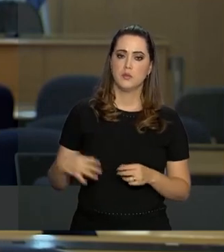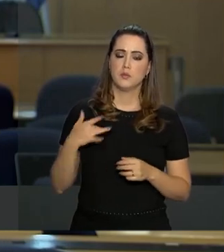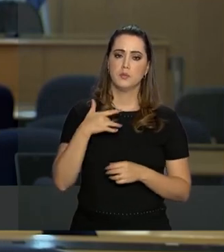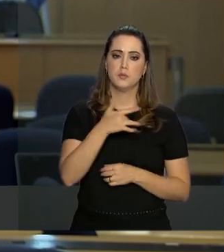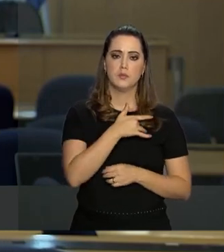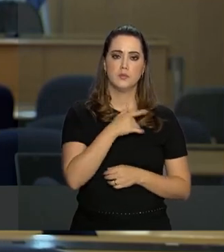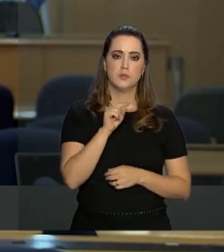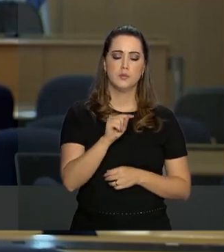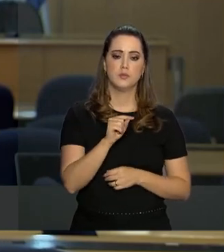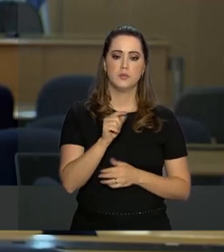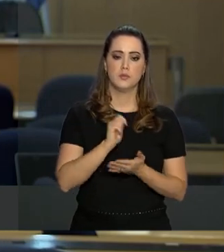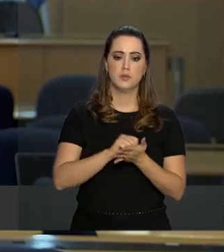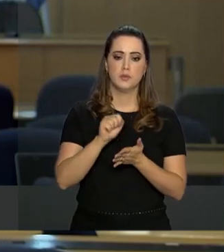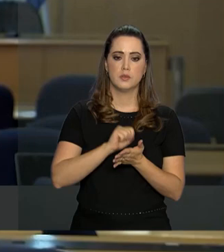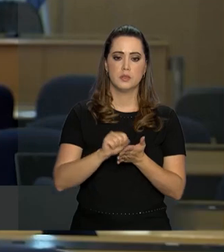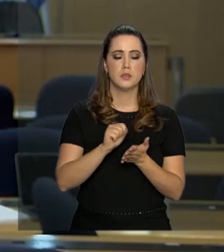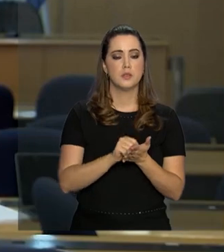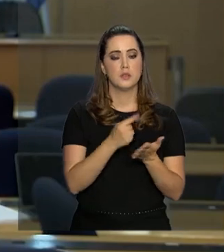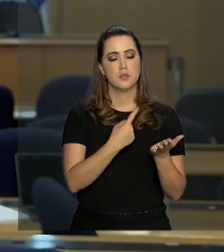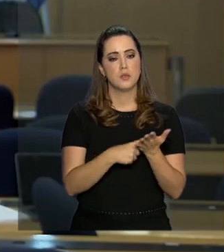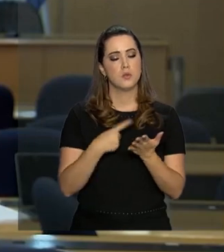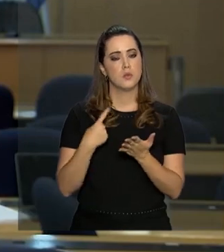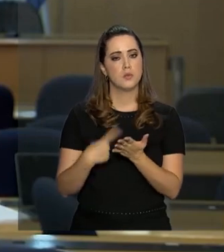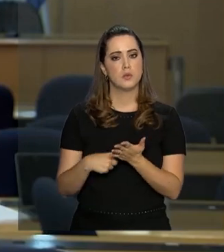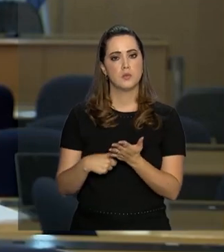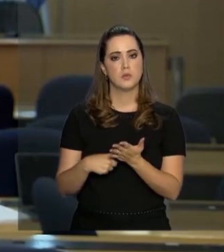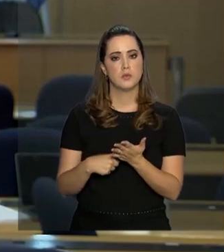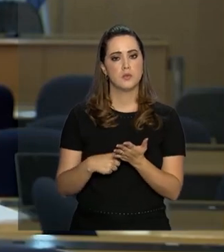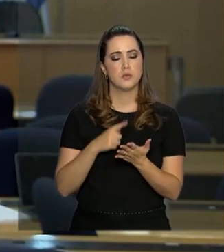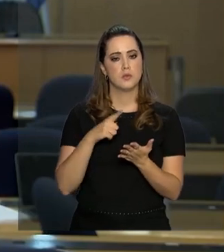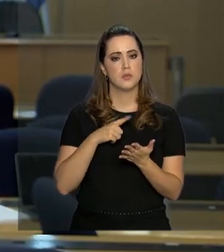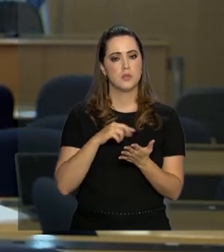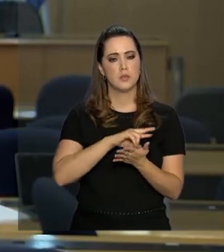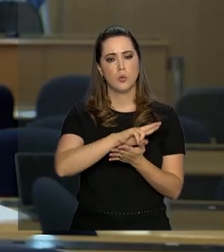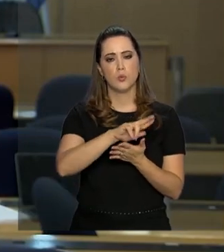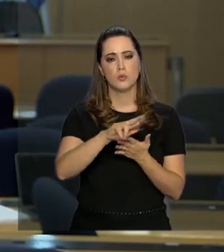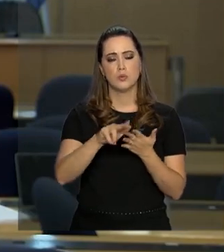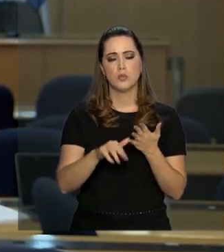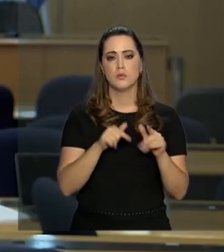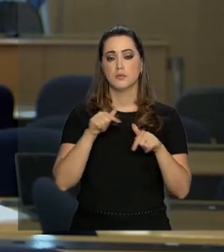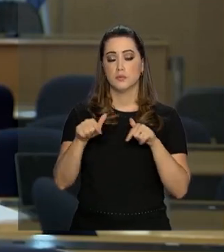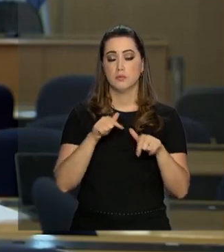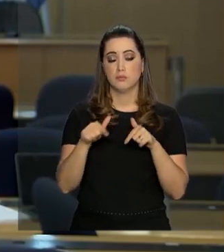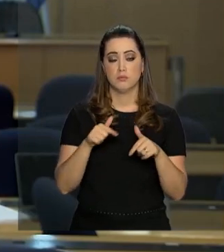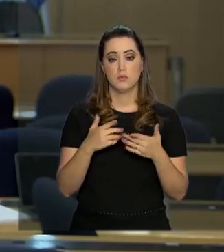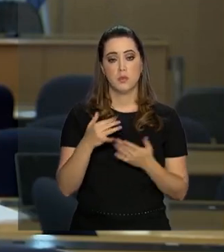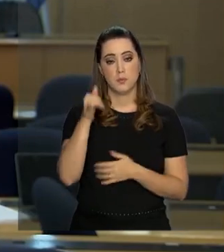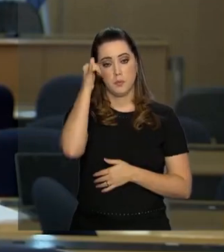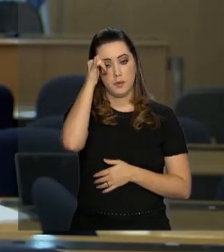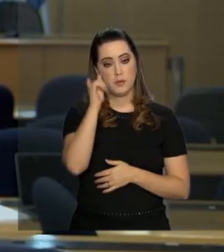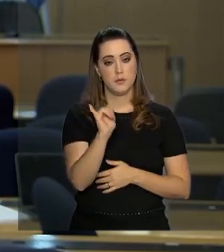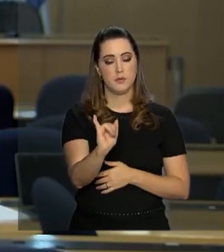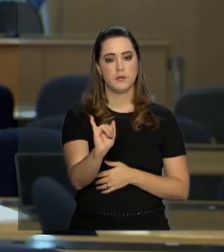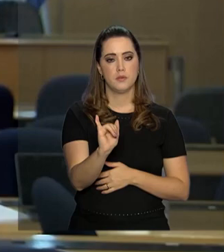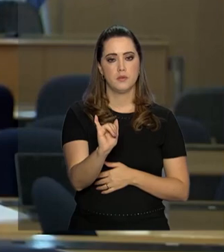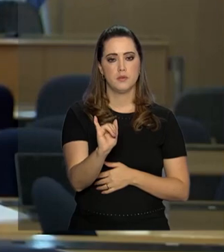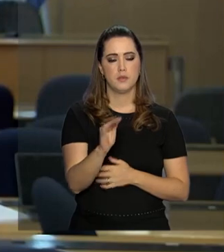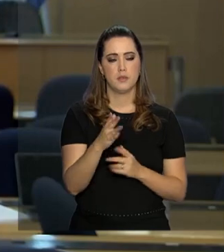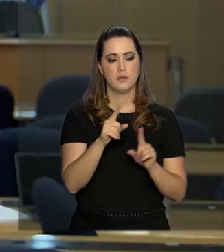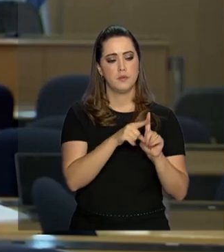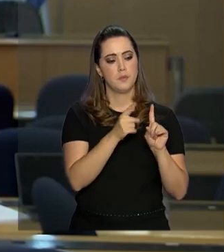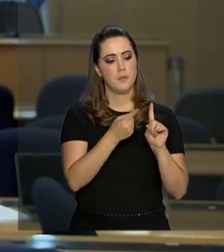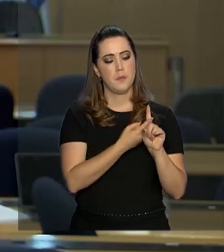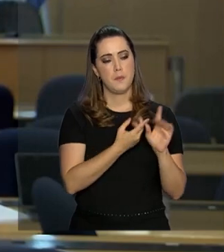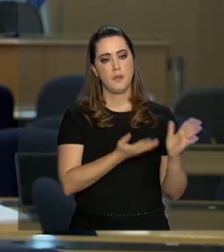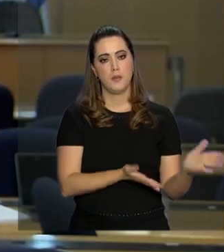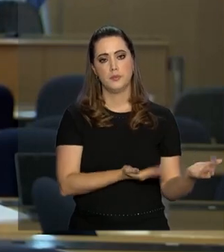estou, foi assinada uma carta de compromisso que contém aí um conjunto de medidas de prevenção à gravidez na